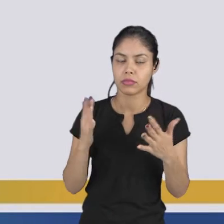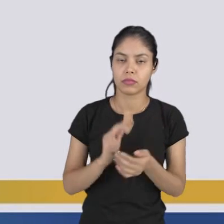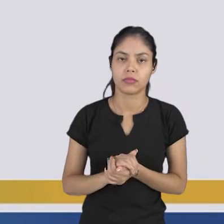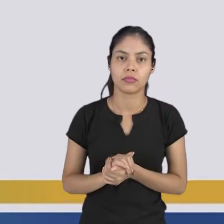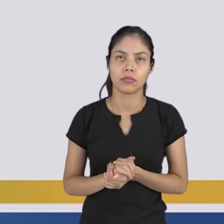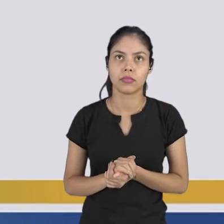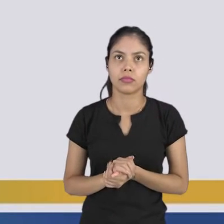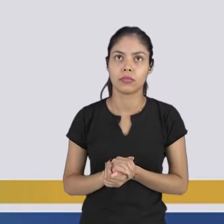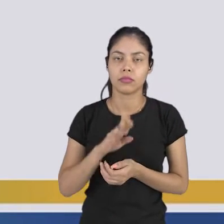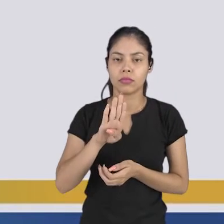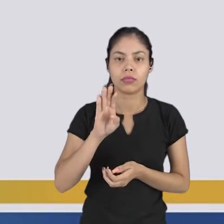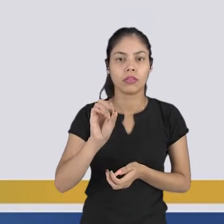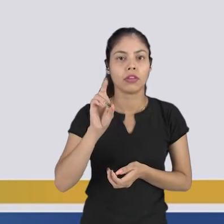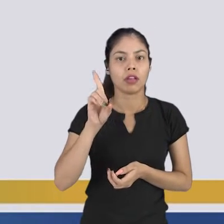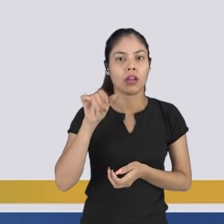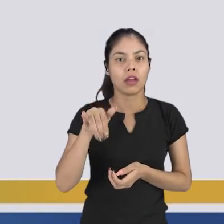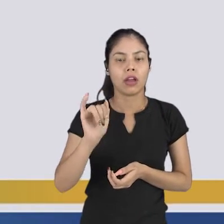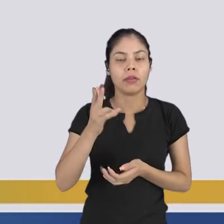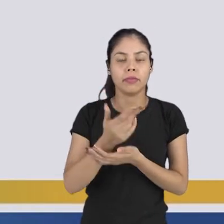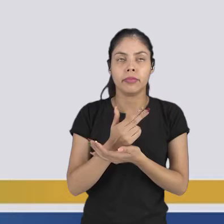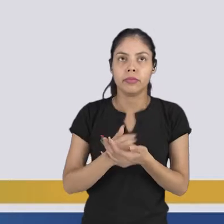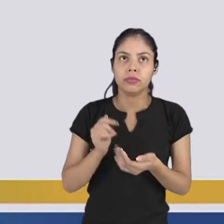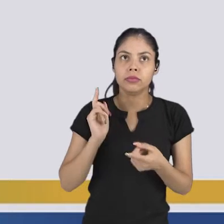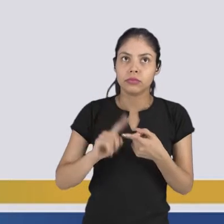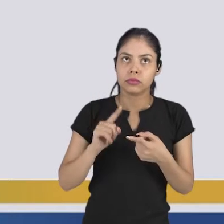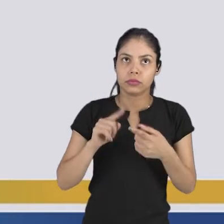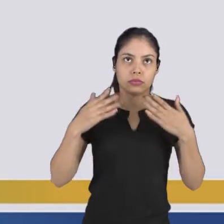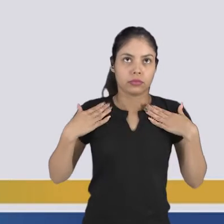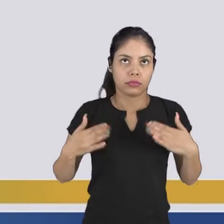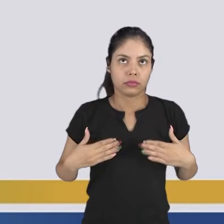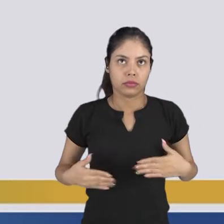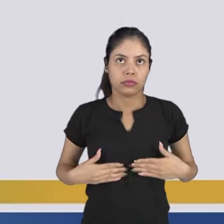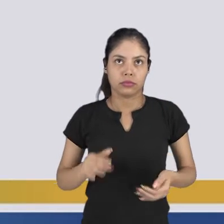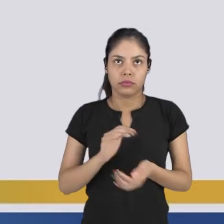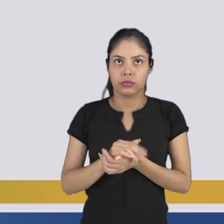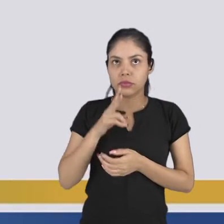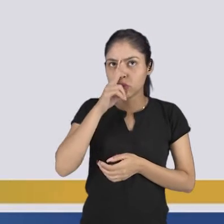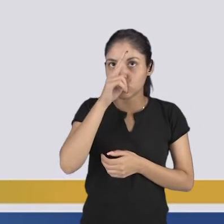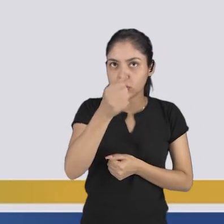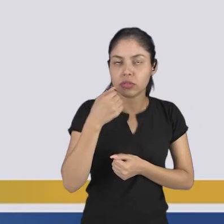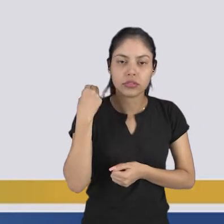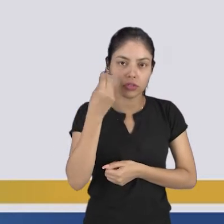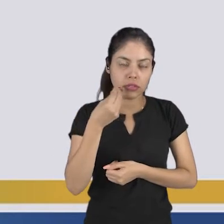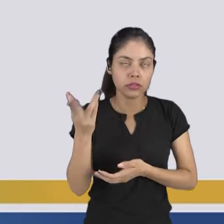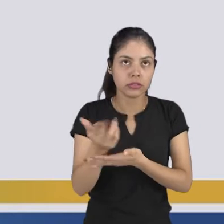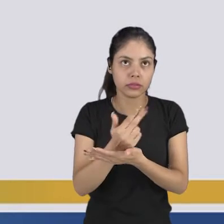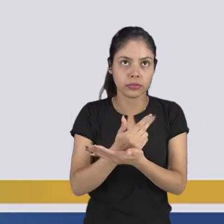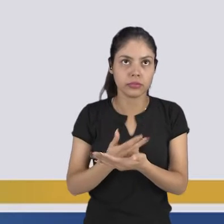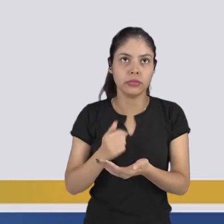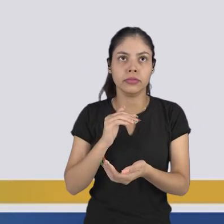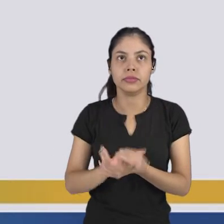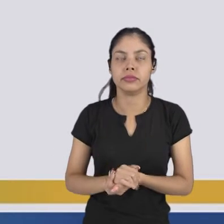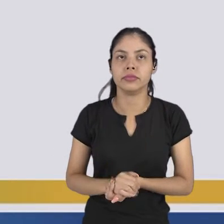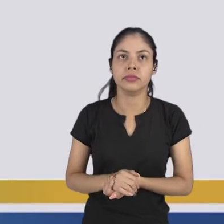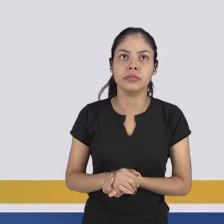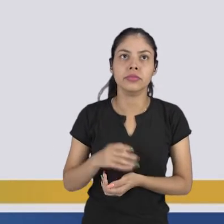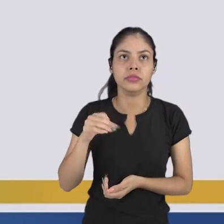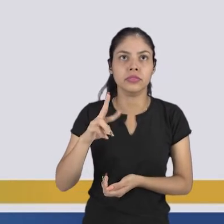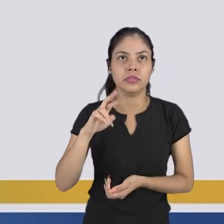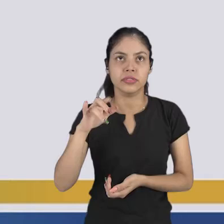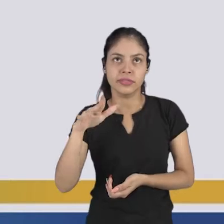da body art e da arte digital? Primeira, o corpo humano como suporte à experimentação artística. É a